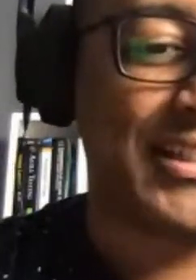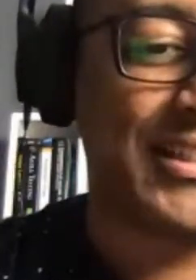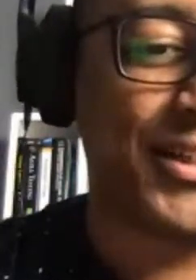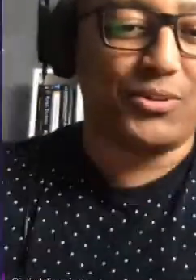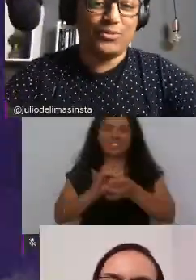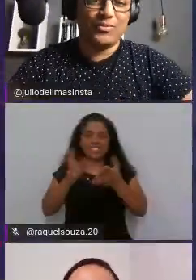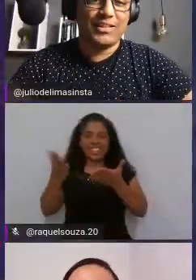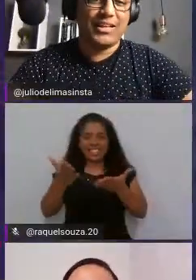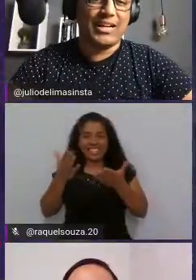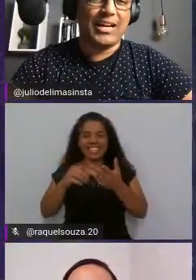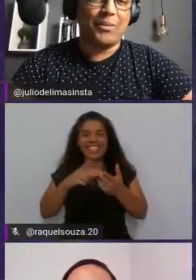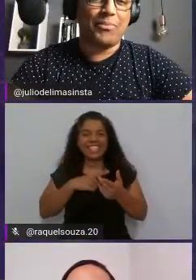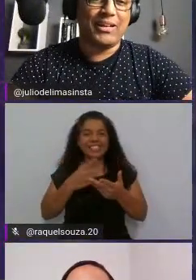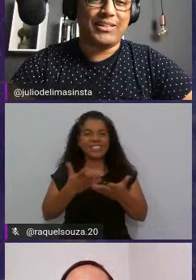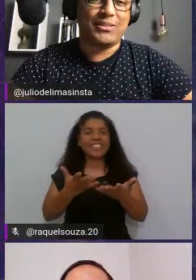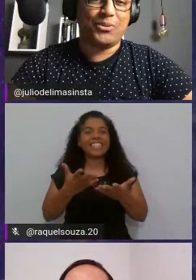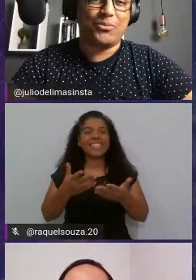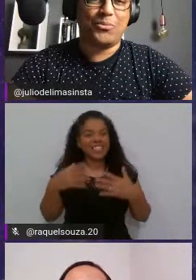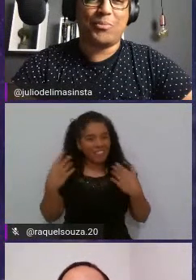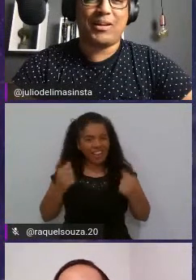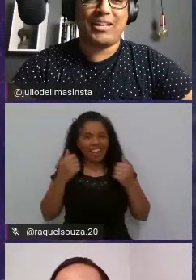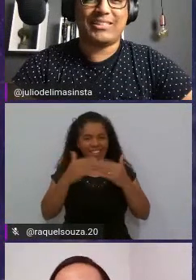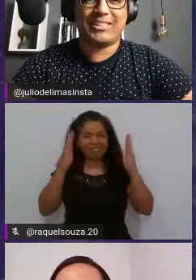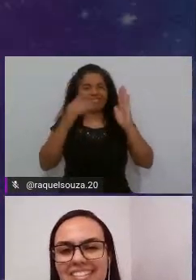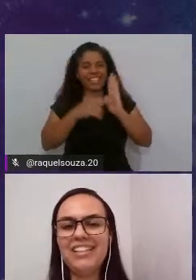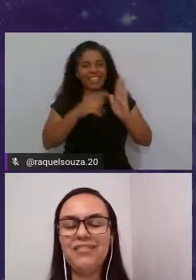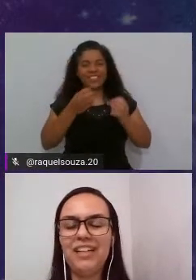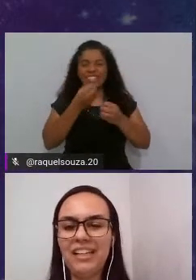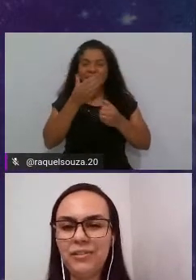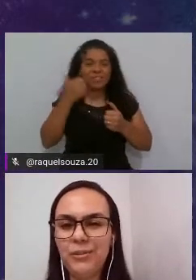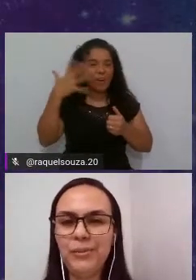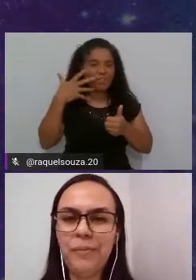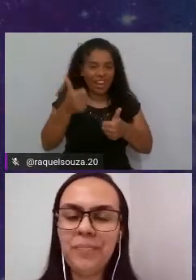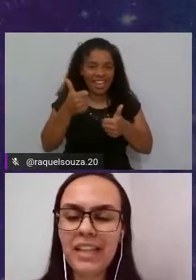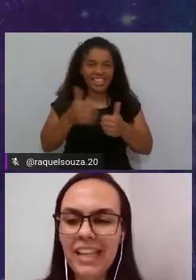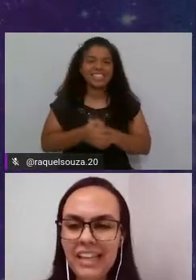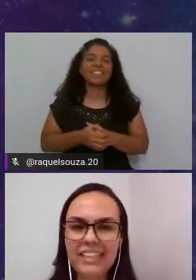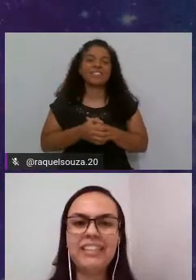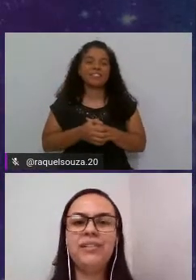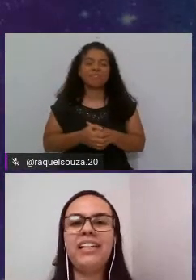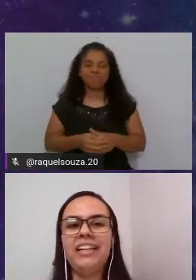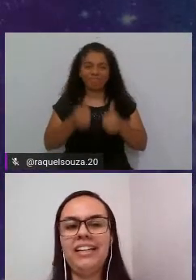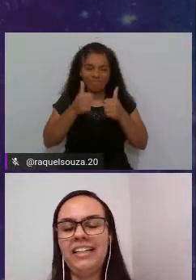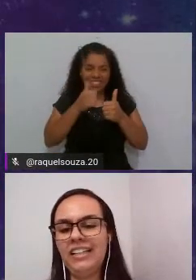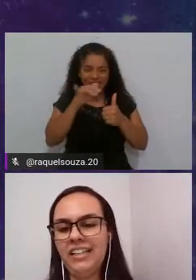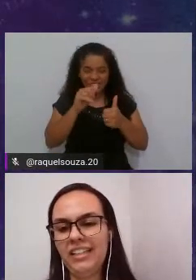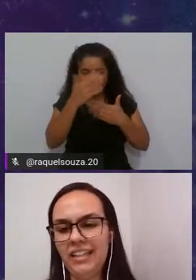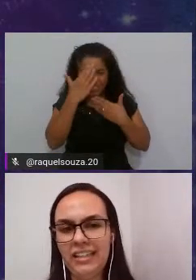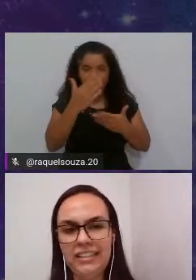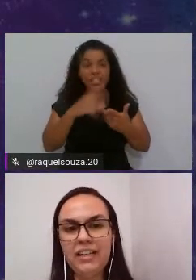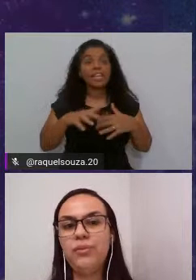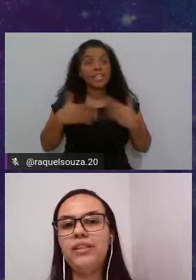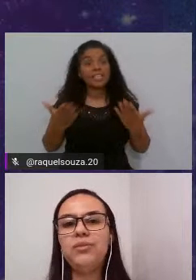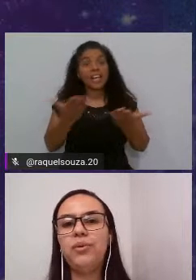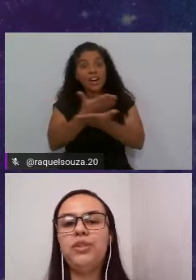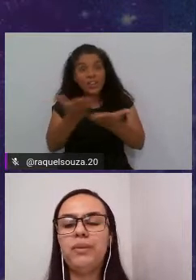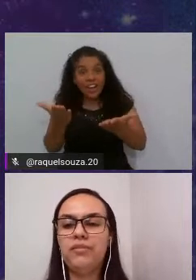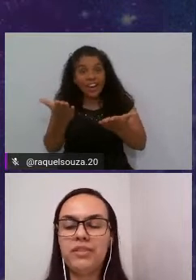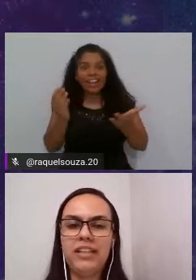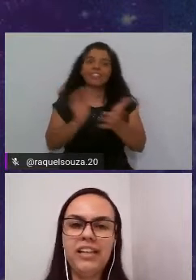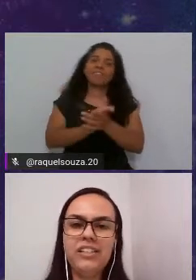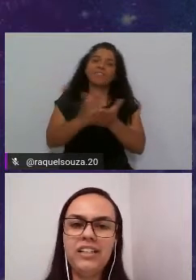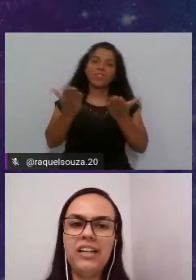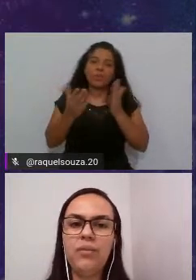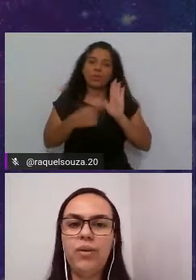é seu arrebenta, tá bom? Boa palestra. Valeu, Julio. Então, galera trago isso